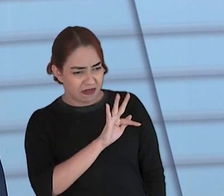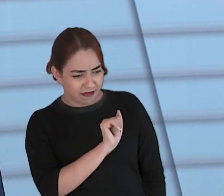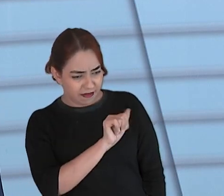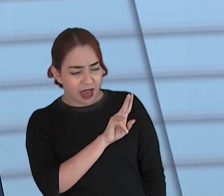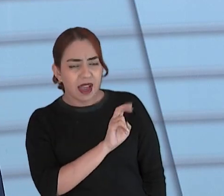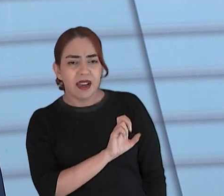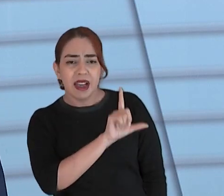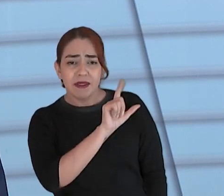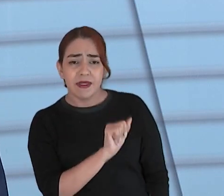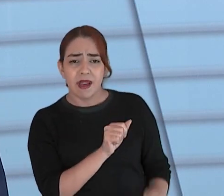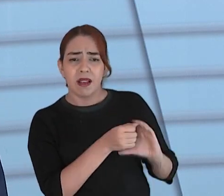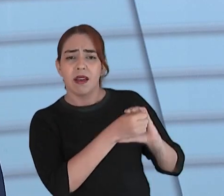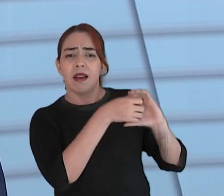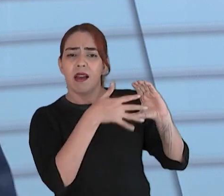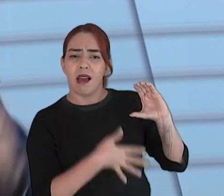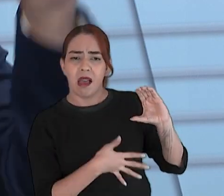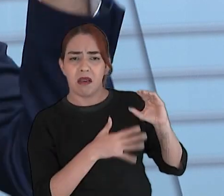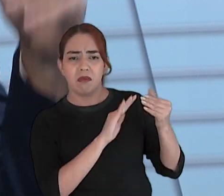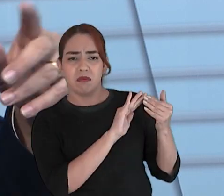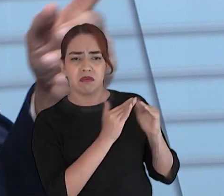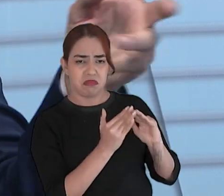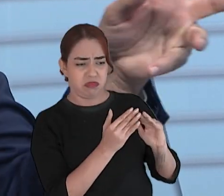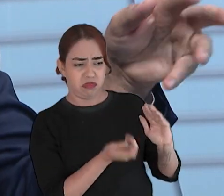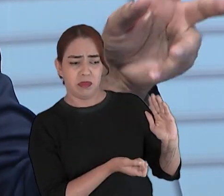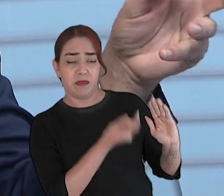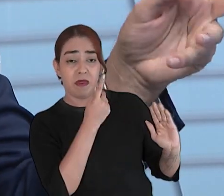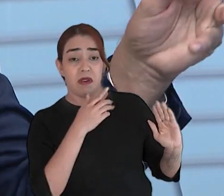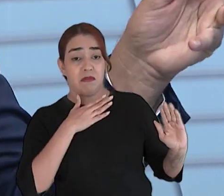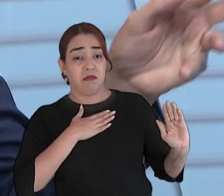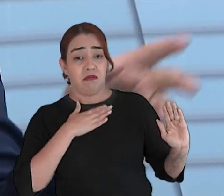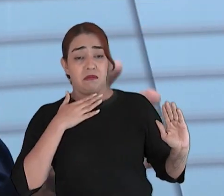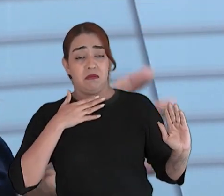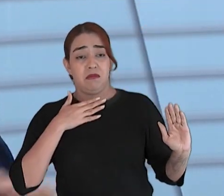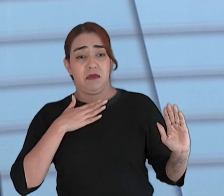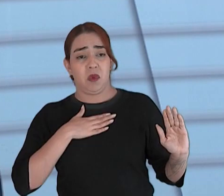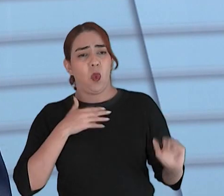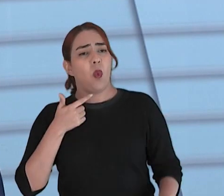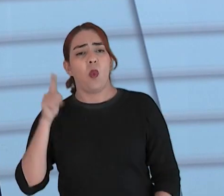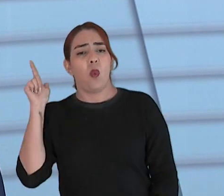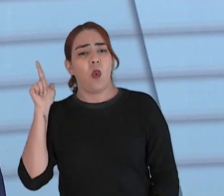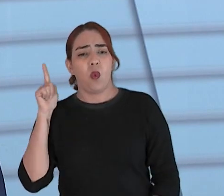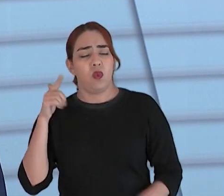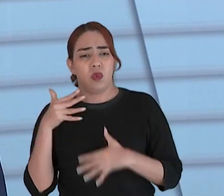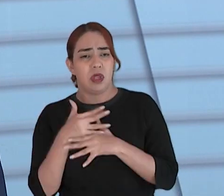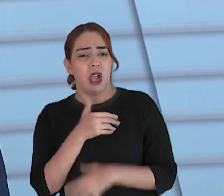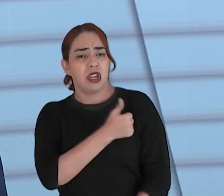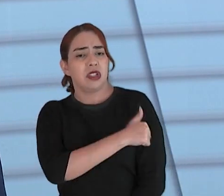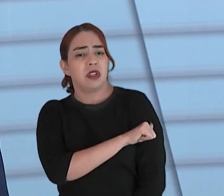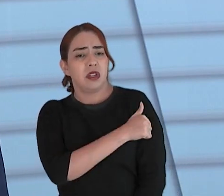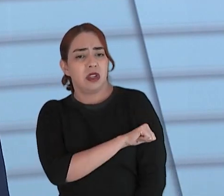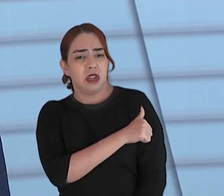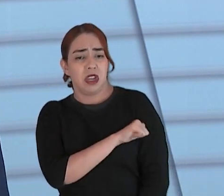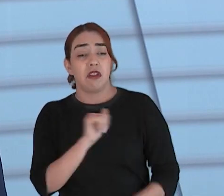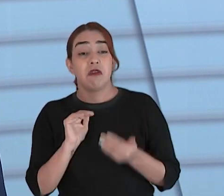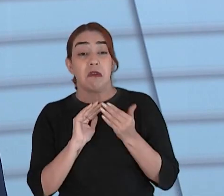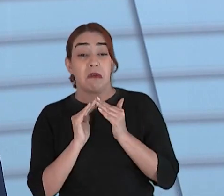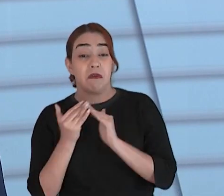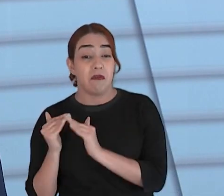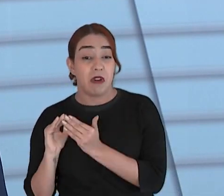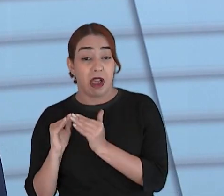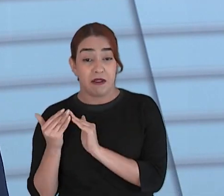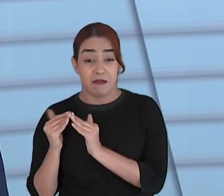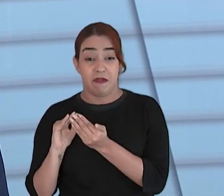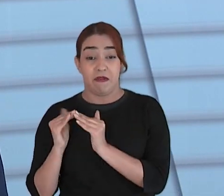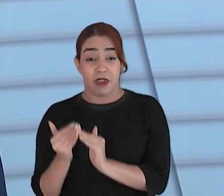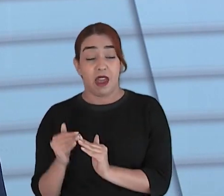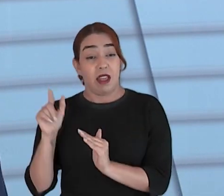é rapaz pois lá eu não sei se ele era do Rio ou se ele era de outra cidade eu me lembro bem rapaz favela para nós onde a gente mora lá